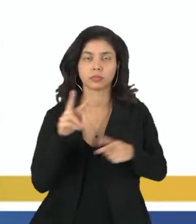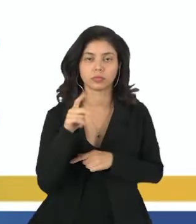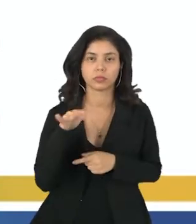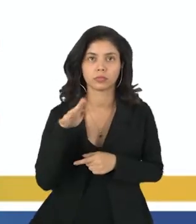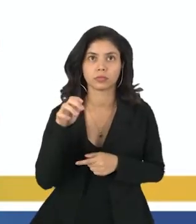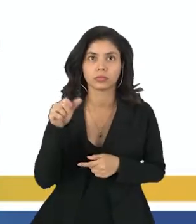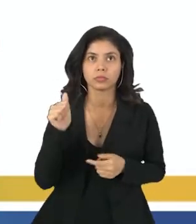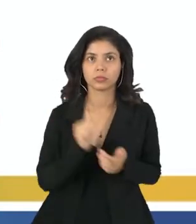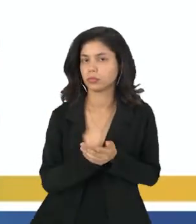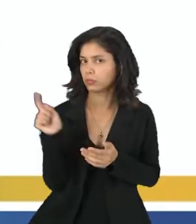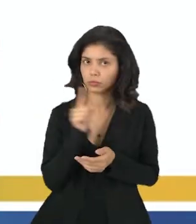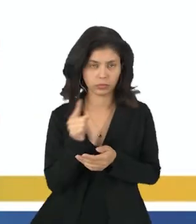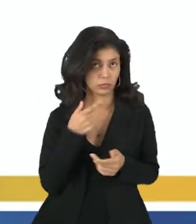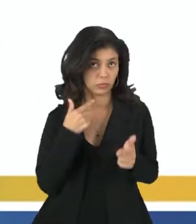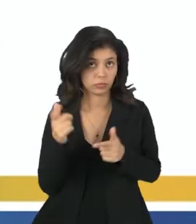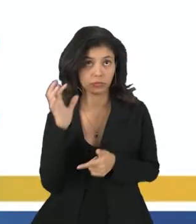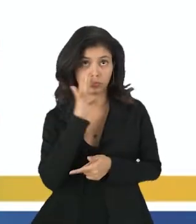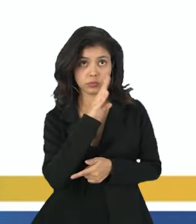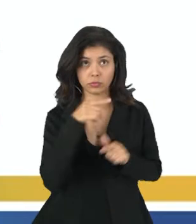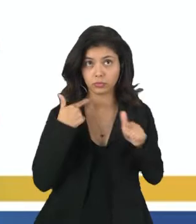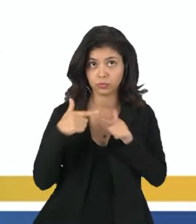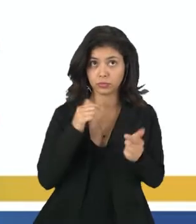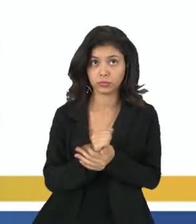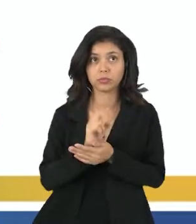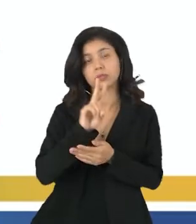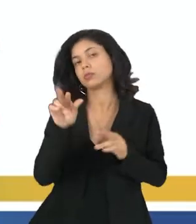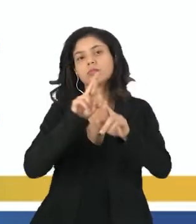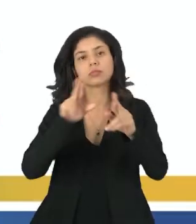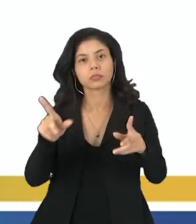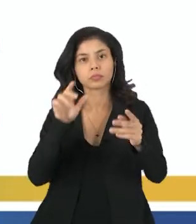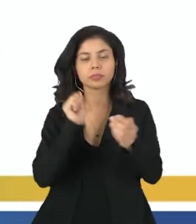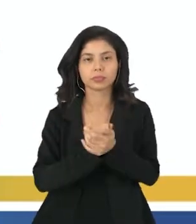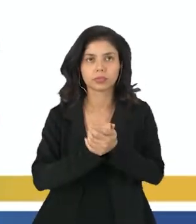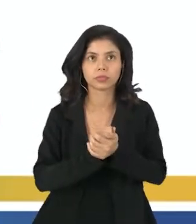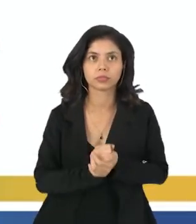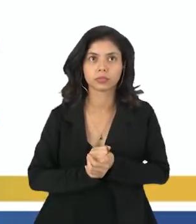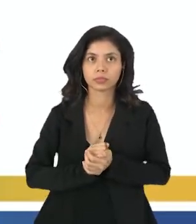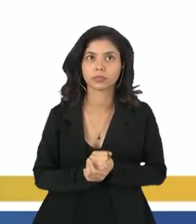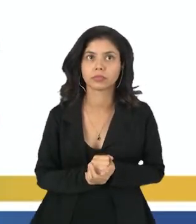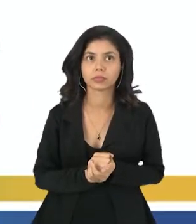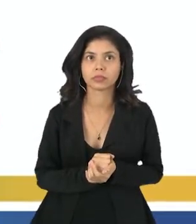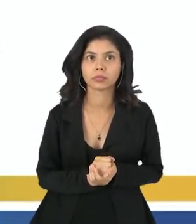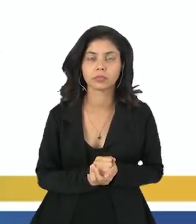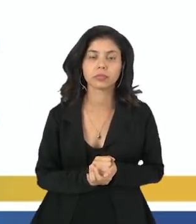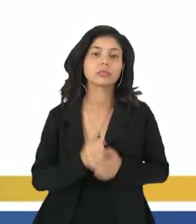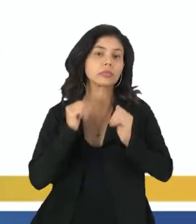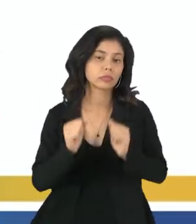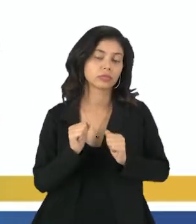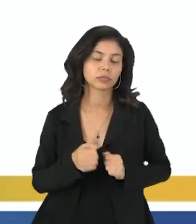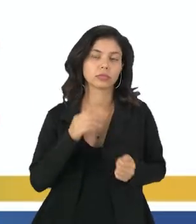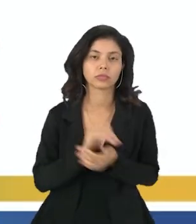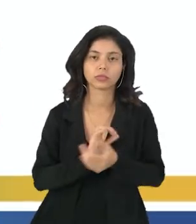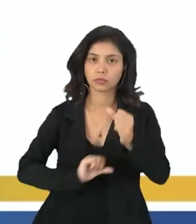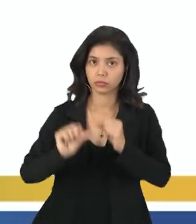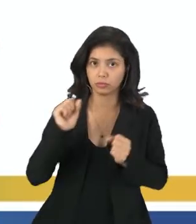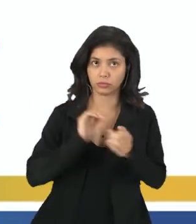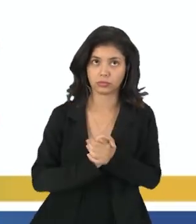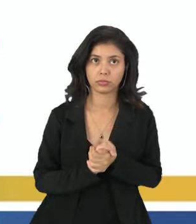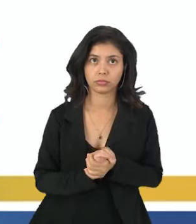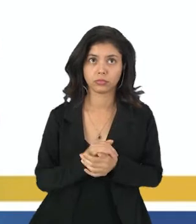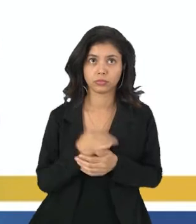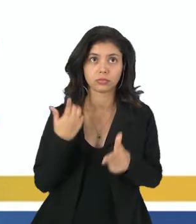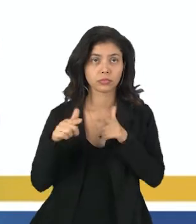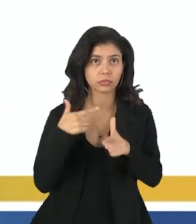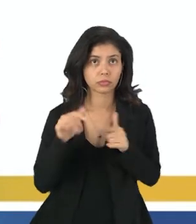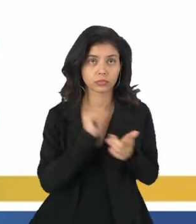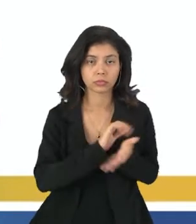homogêneas. Não, pessoal, calor e trabalho são grandezas diferentes, inclusive, né? Só que eu posso converter esse calor em